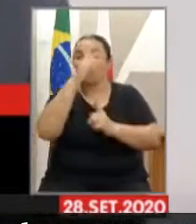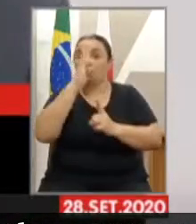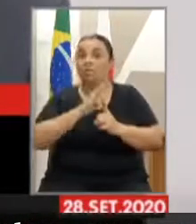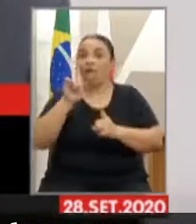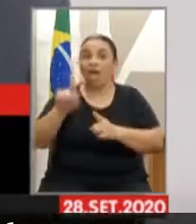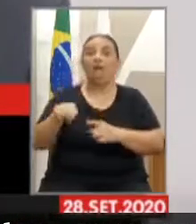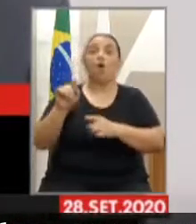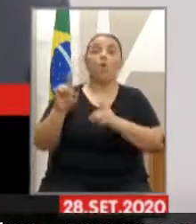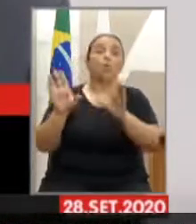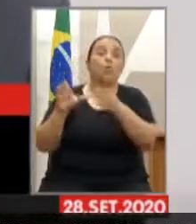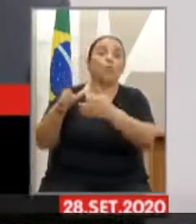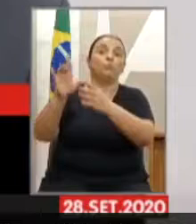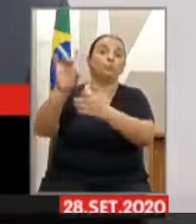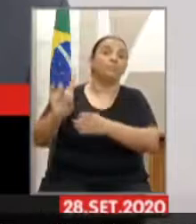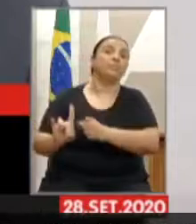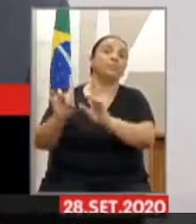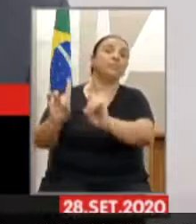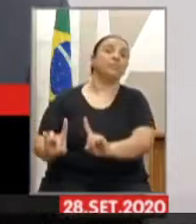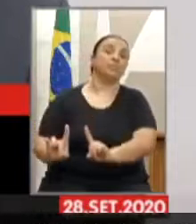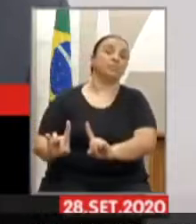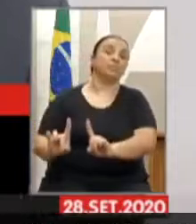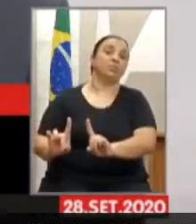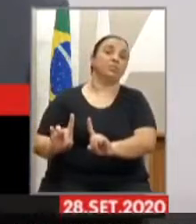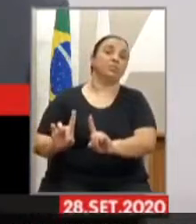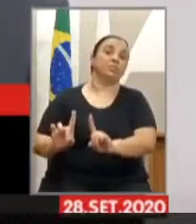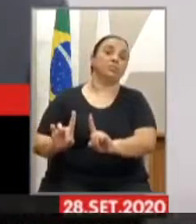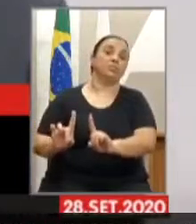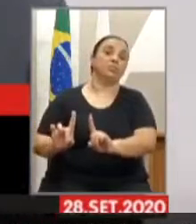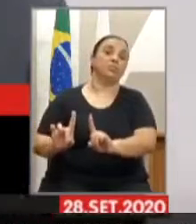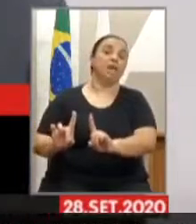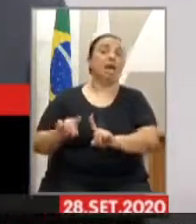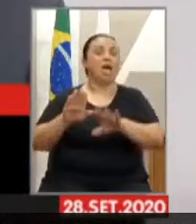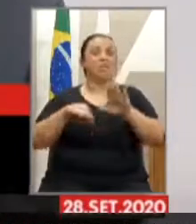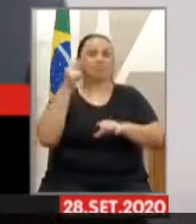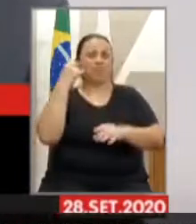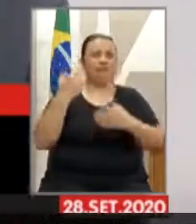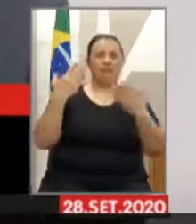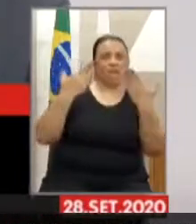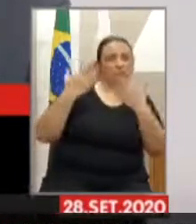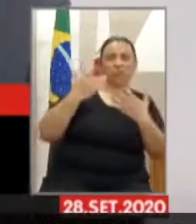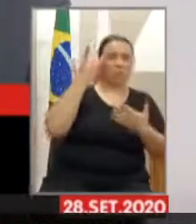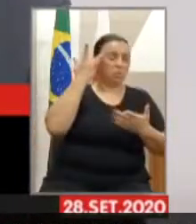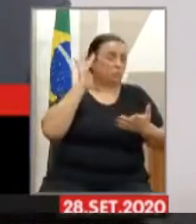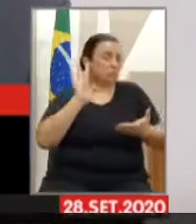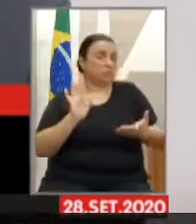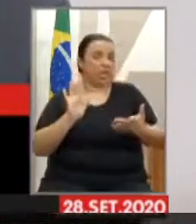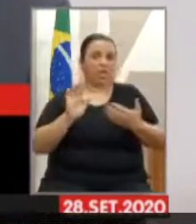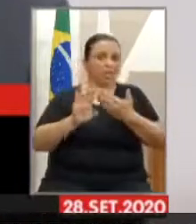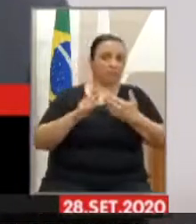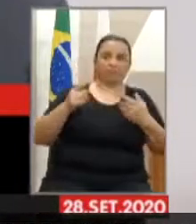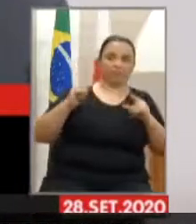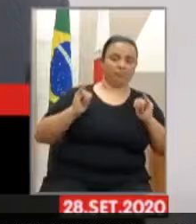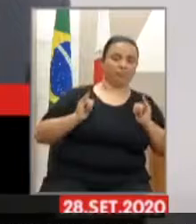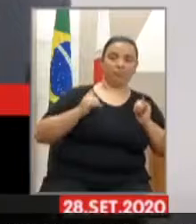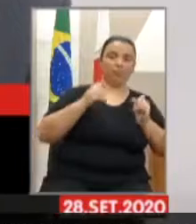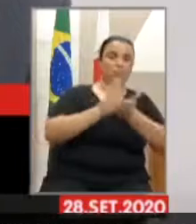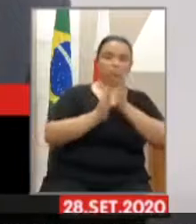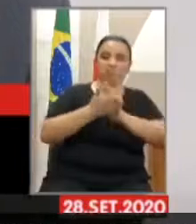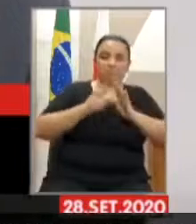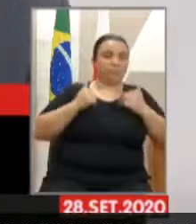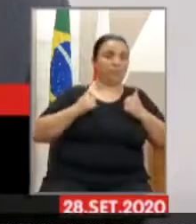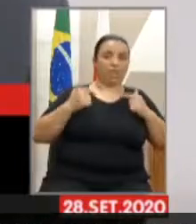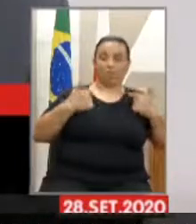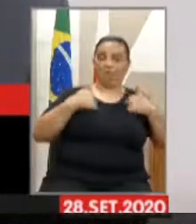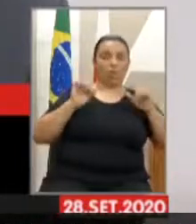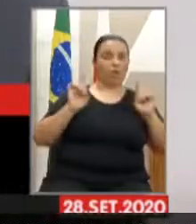a gente não sabe mais, a gente não vê, não é com a gente, não. Esse momento tem que mudar. Nós temos que